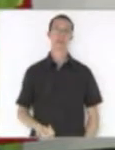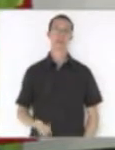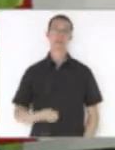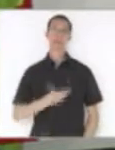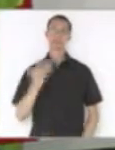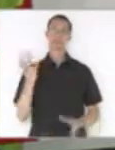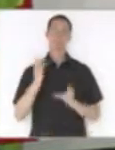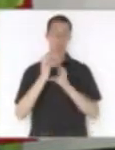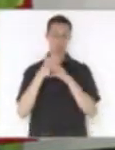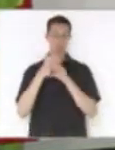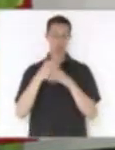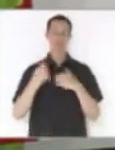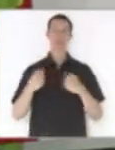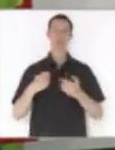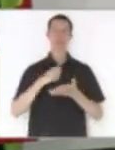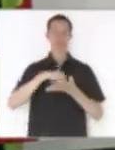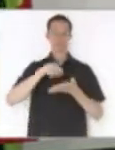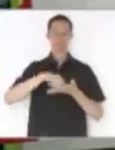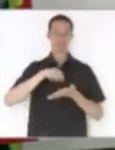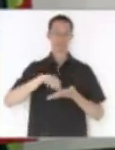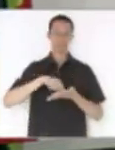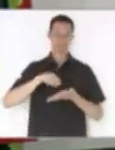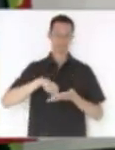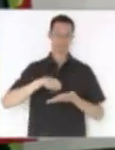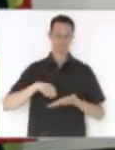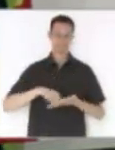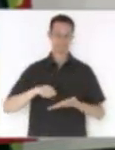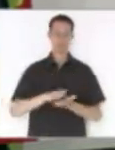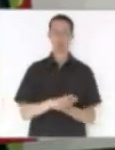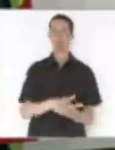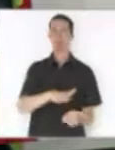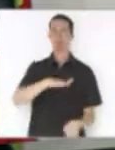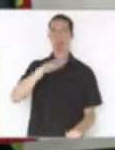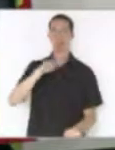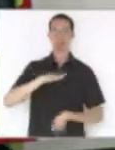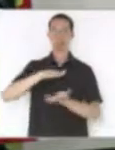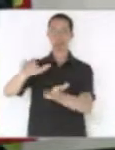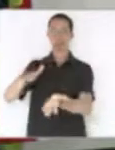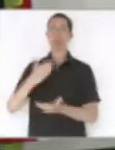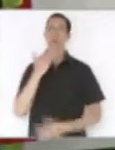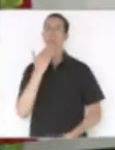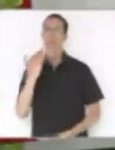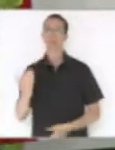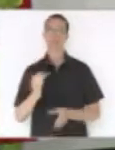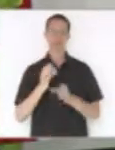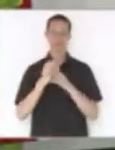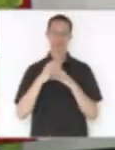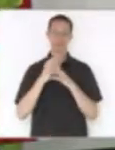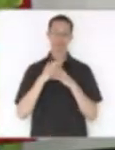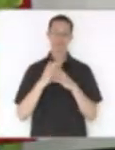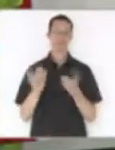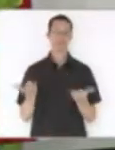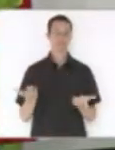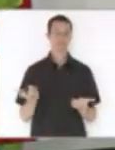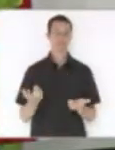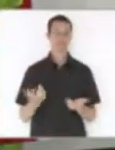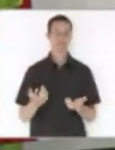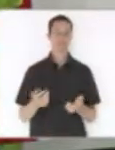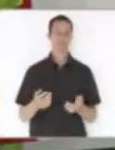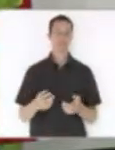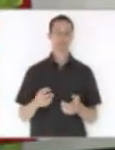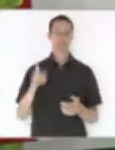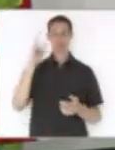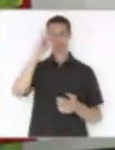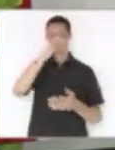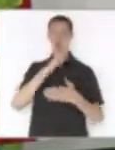20 papéis para sair o tal exame. É uma dificuldade. Às se nega. Se nega o acesso. Então, há uma